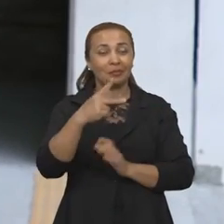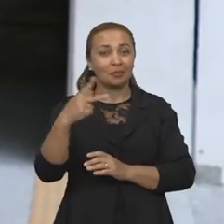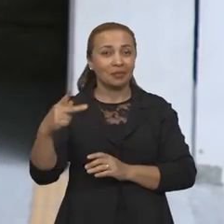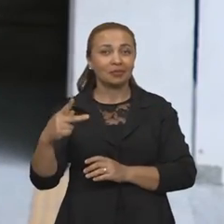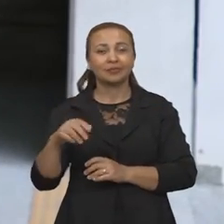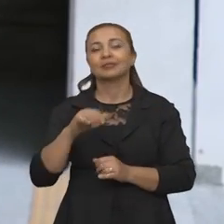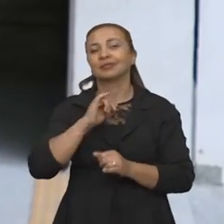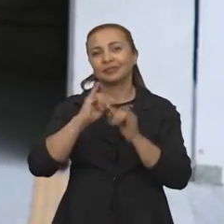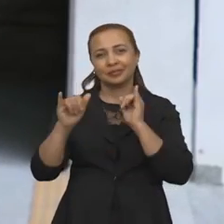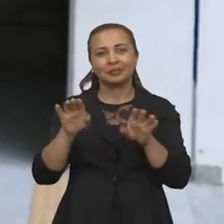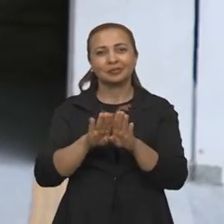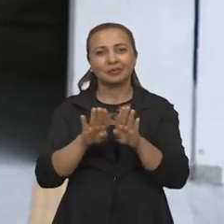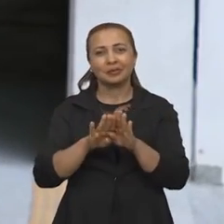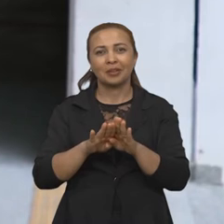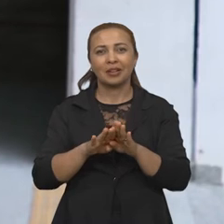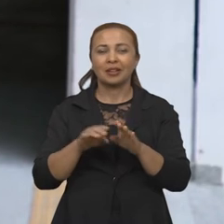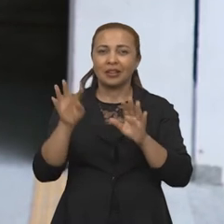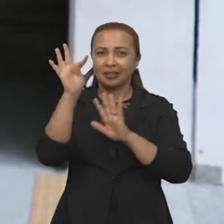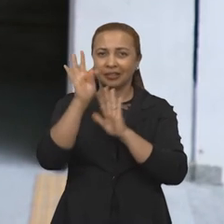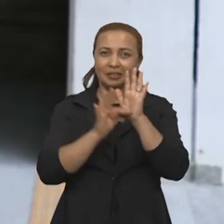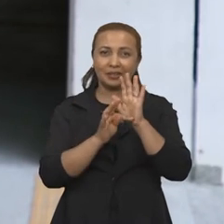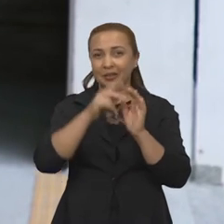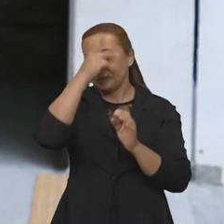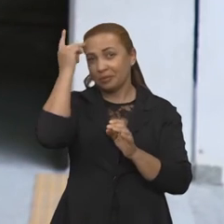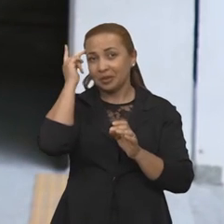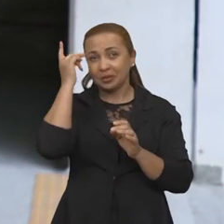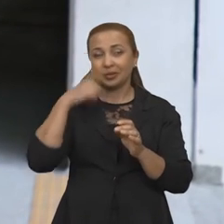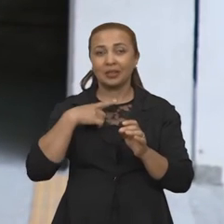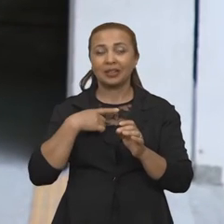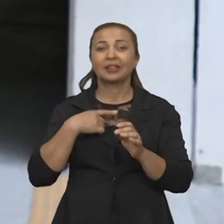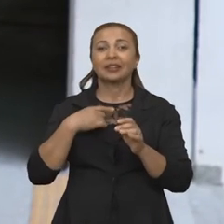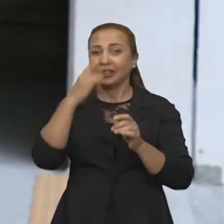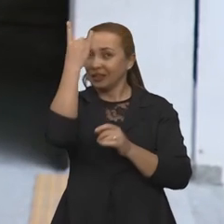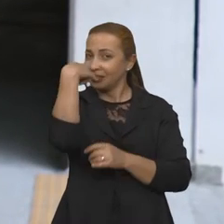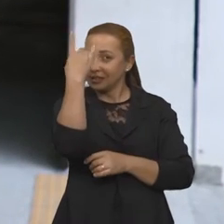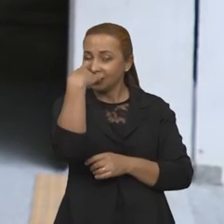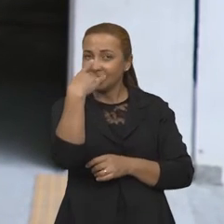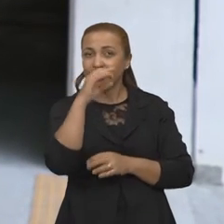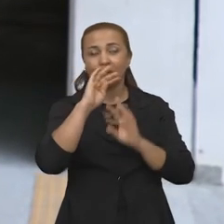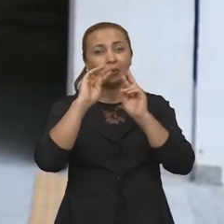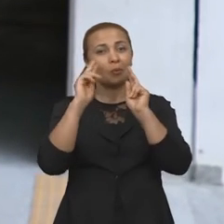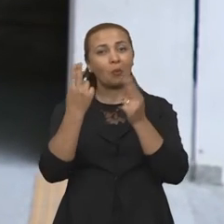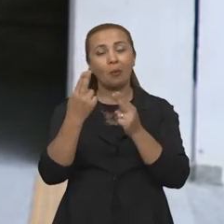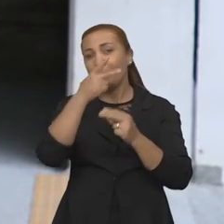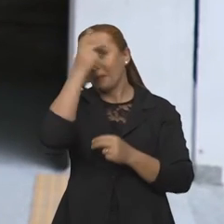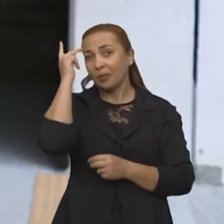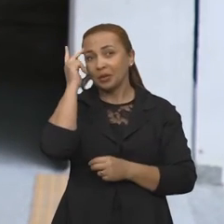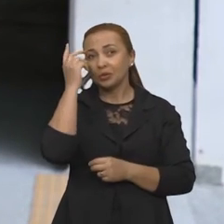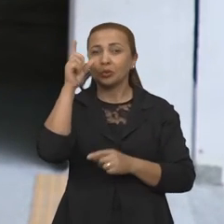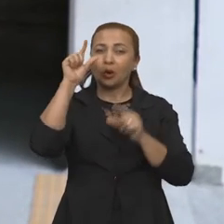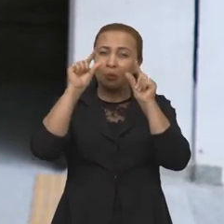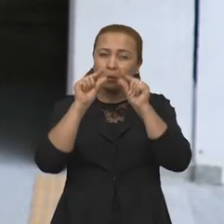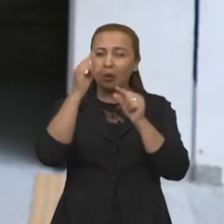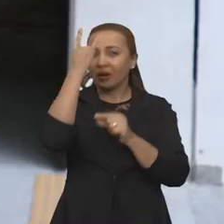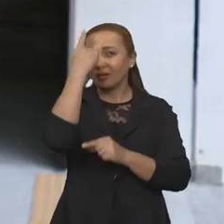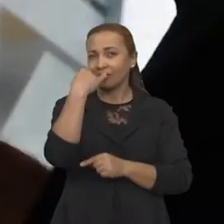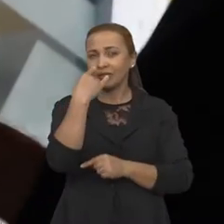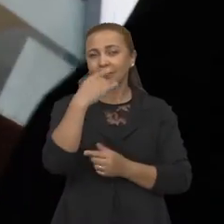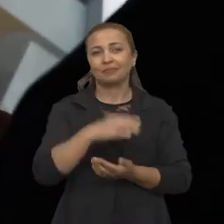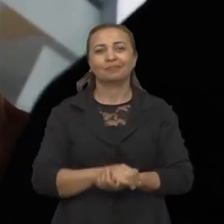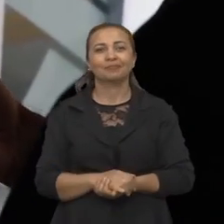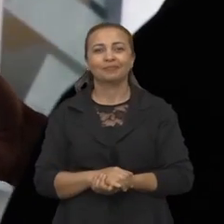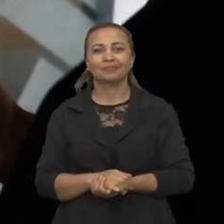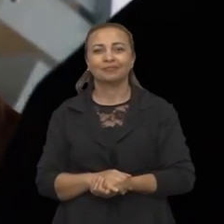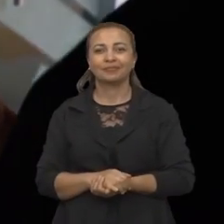em formato áudio e texto, porque tanto é para pessoas com deficiência visual, cegas de segredo total, ou as pessoas de baixa visão.